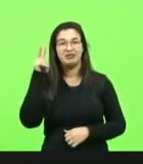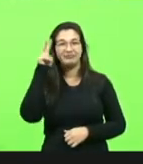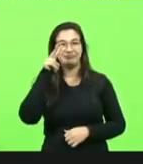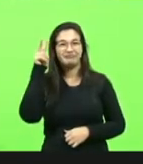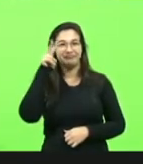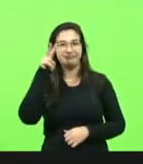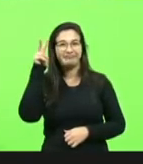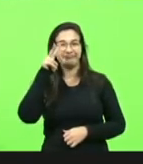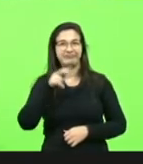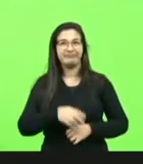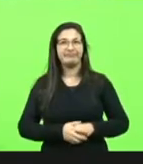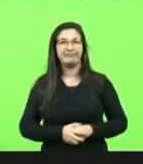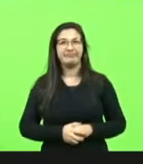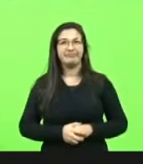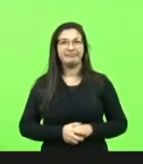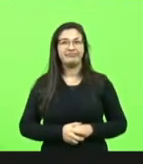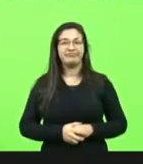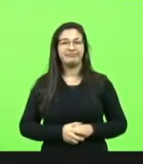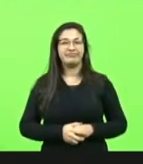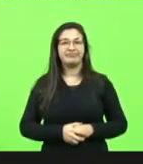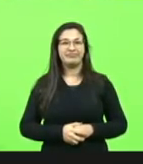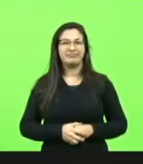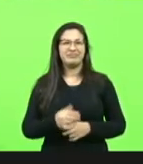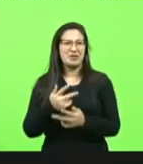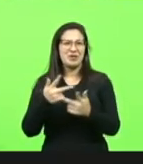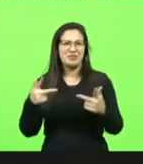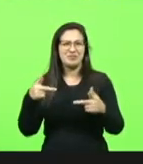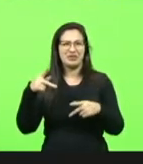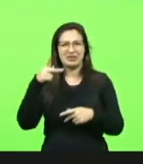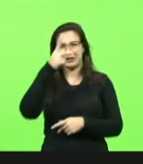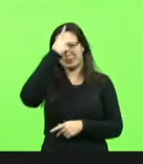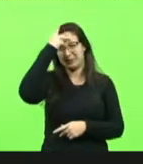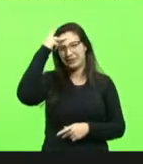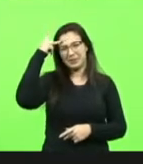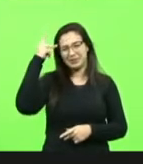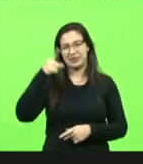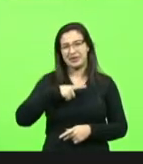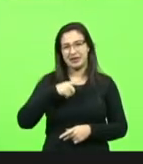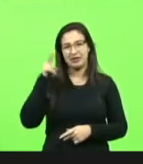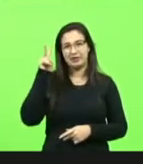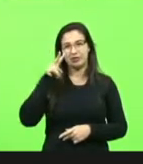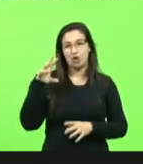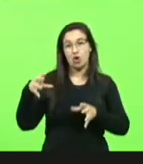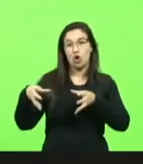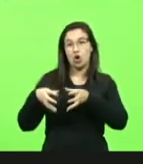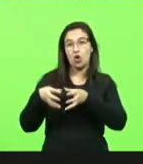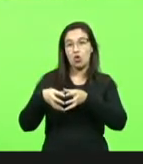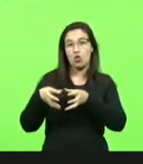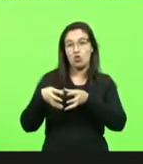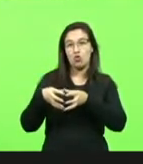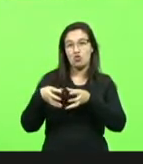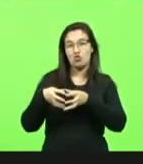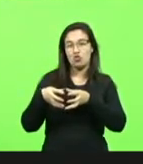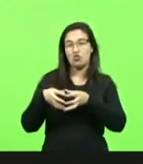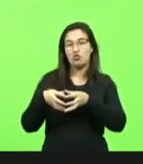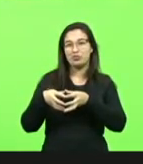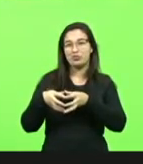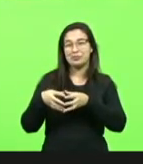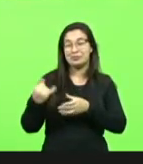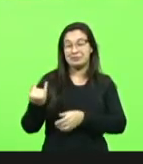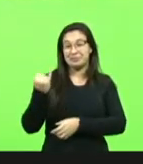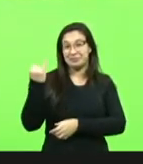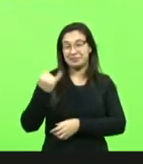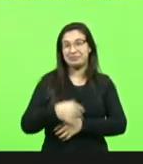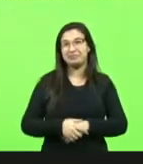O Vedequim, aquele pessoal... Aham, aham, Era um grupo memorável, né, de pessoas que